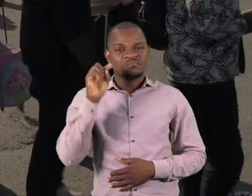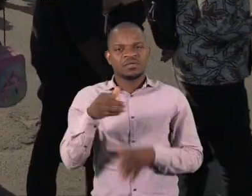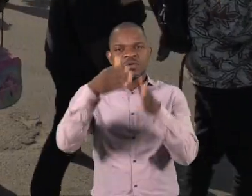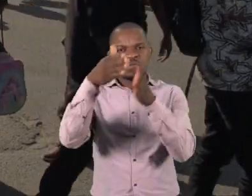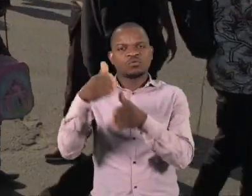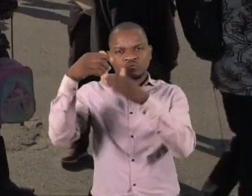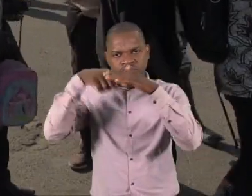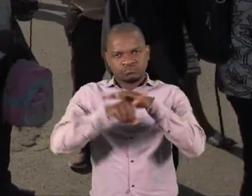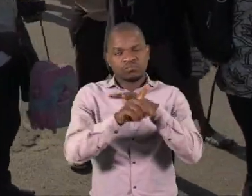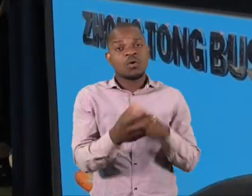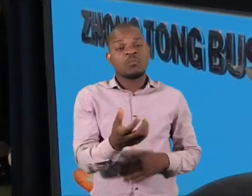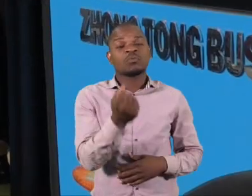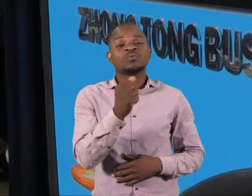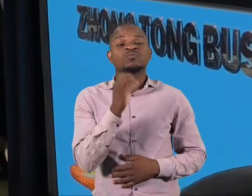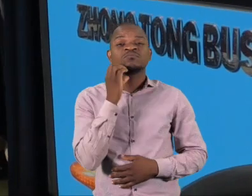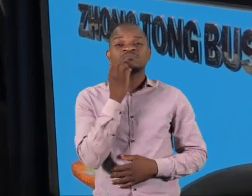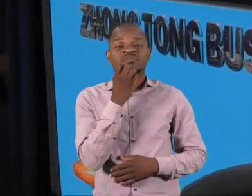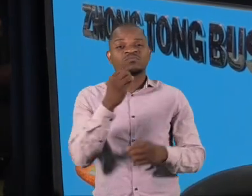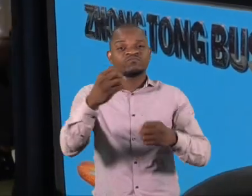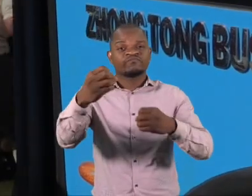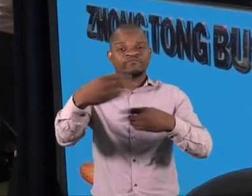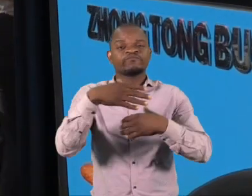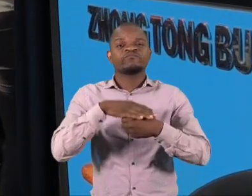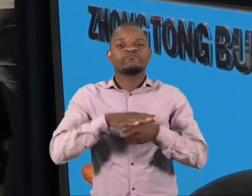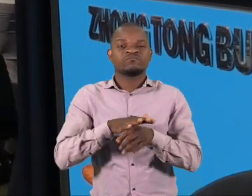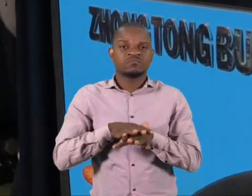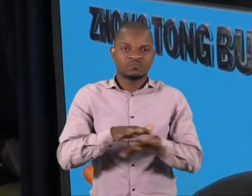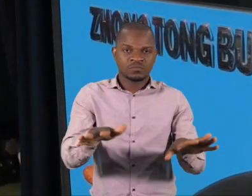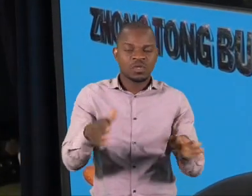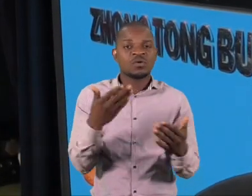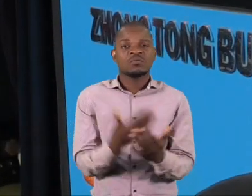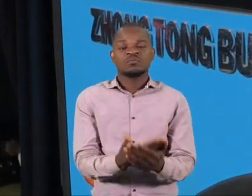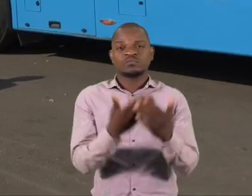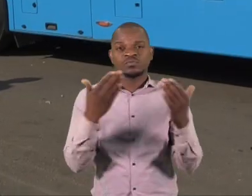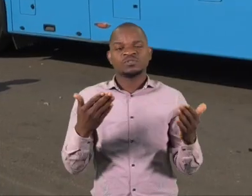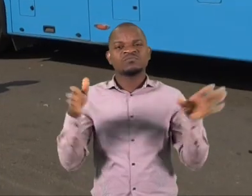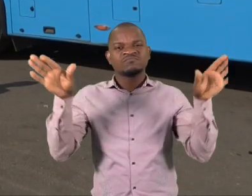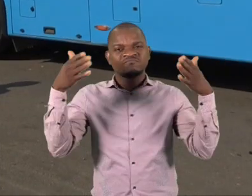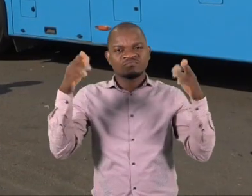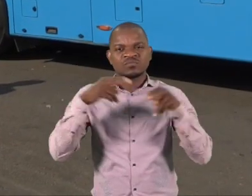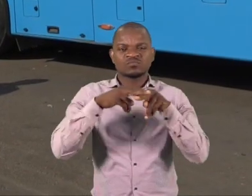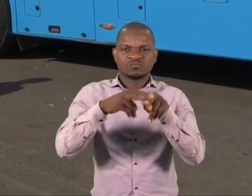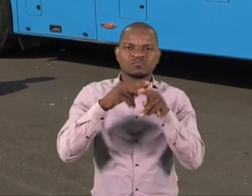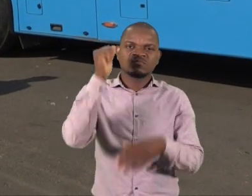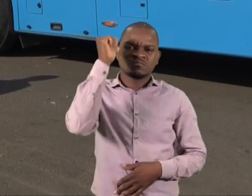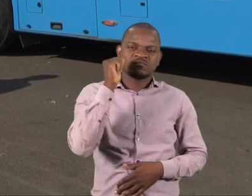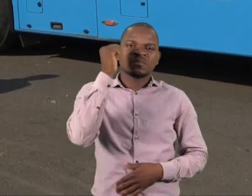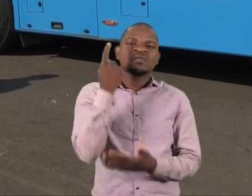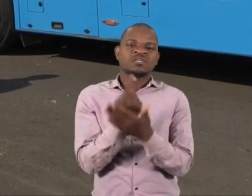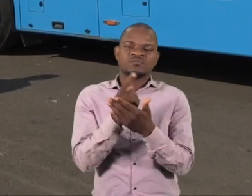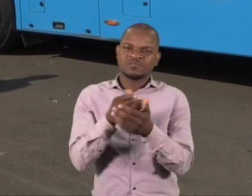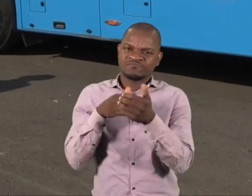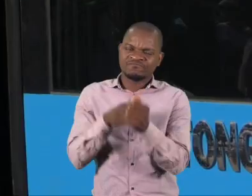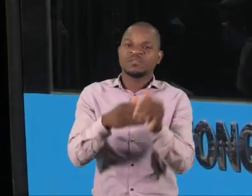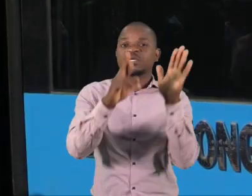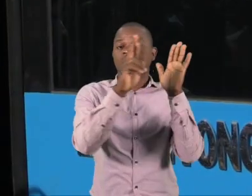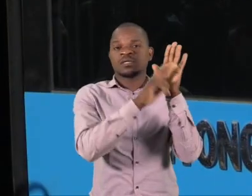correr o risco de contrair o novo coronavírus. As cooperativas e empresas municipais de transporte público devem tomar as medidas já